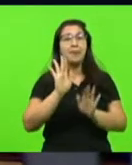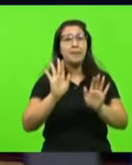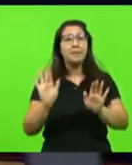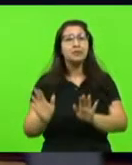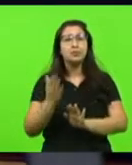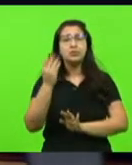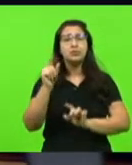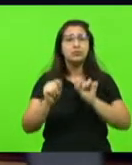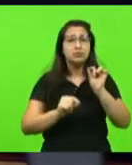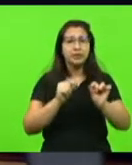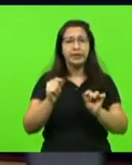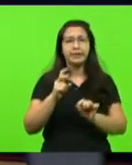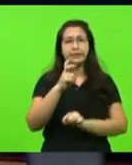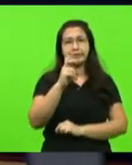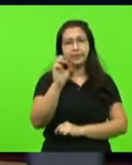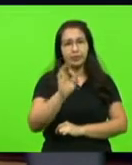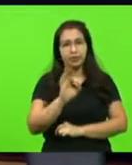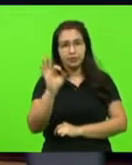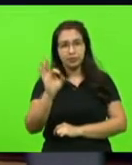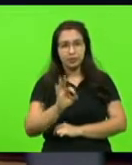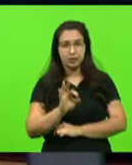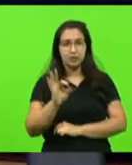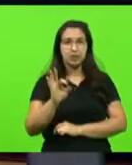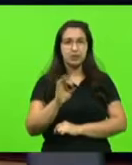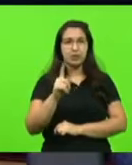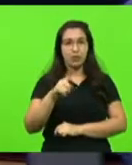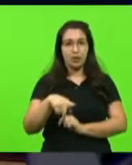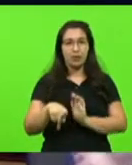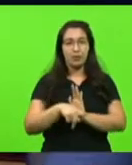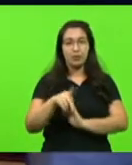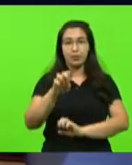que, destes 50% que vão para o Estado,